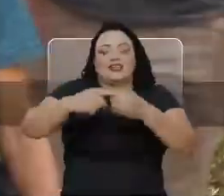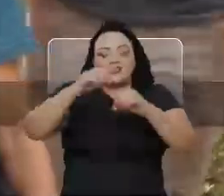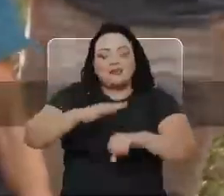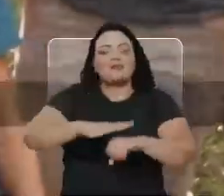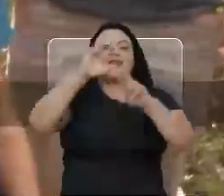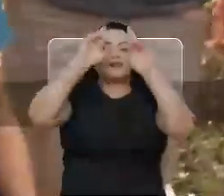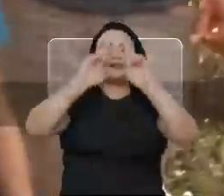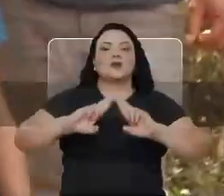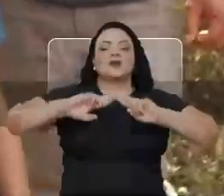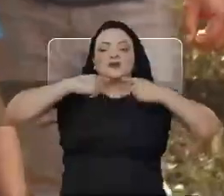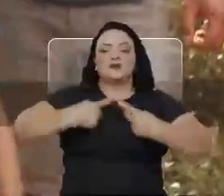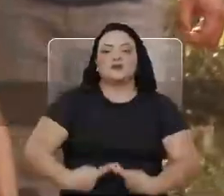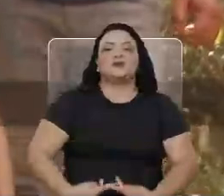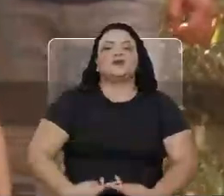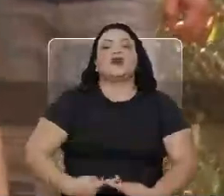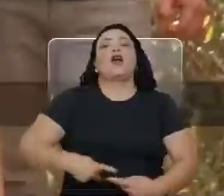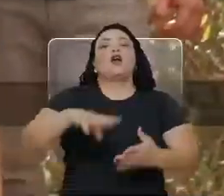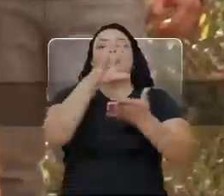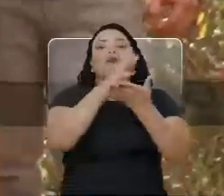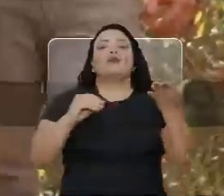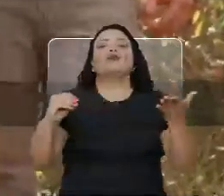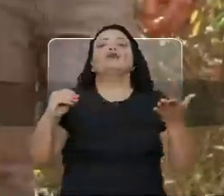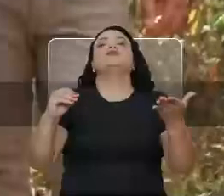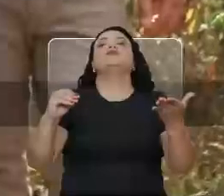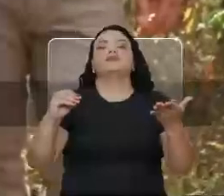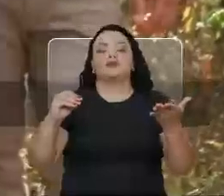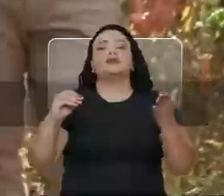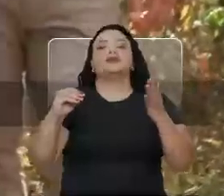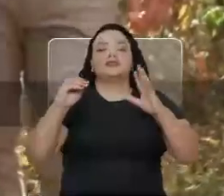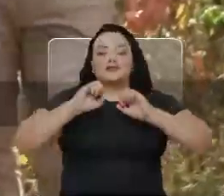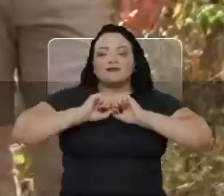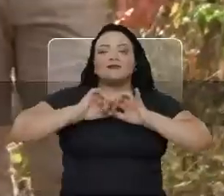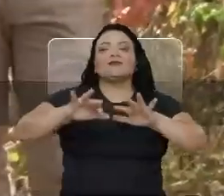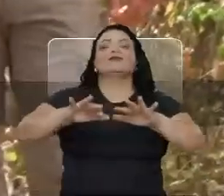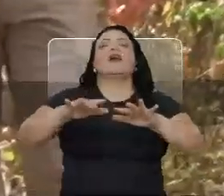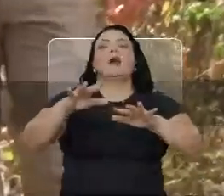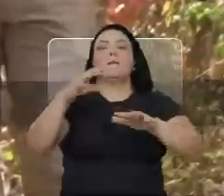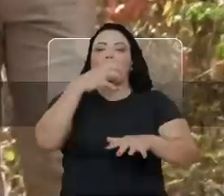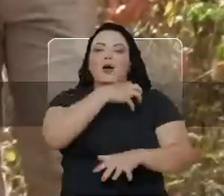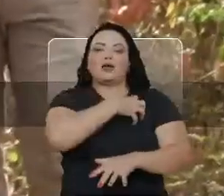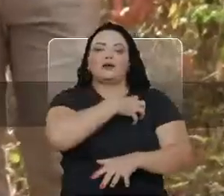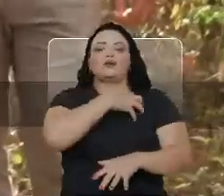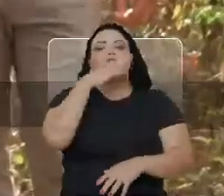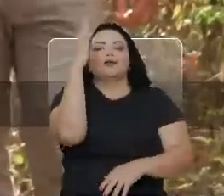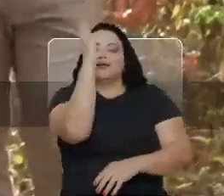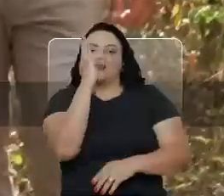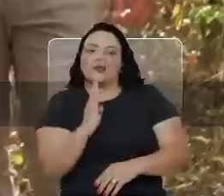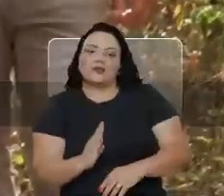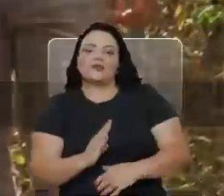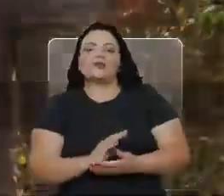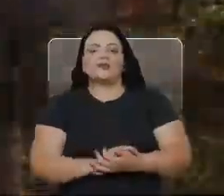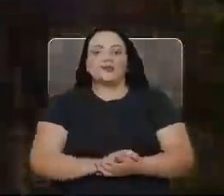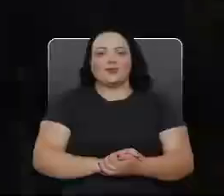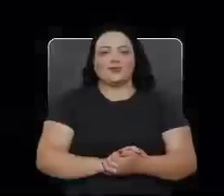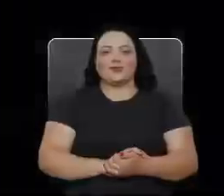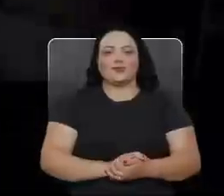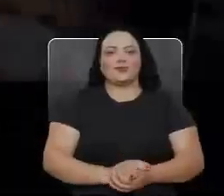vez mais respeitada e humana. Um exemplo, uma grande referência para a Bahia e para o Brasil.